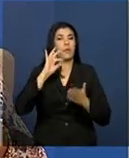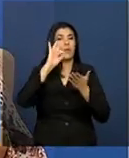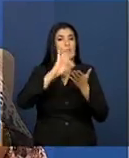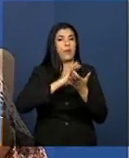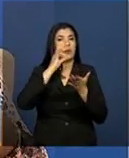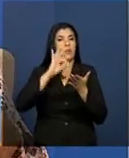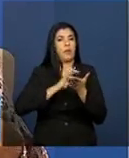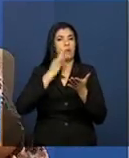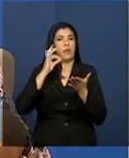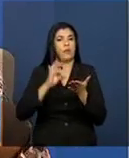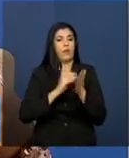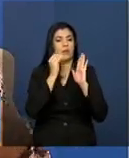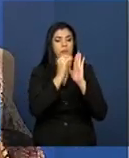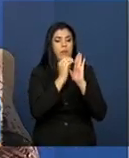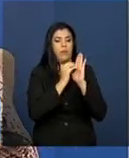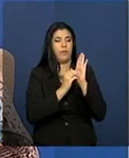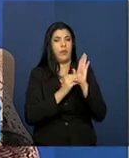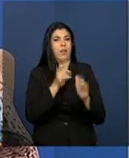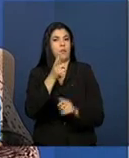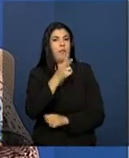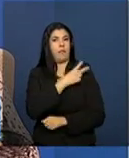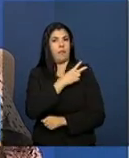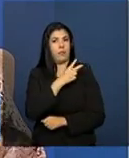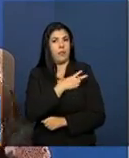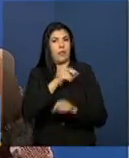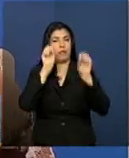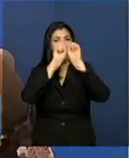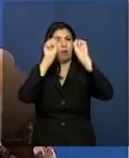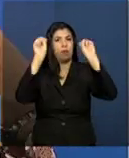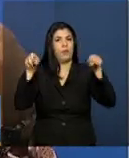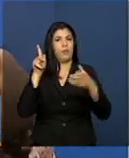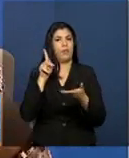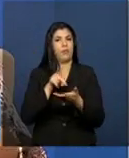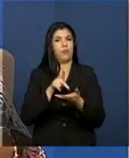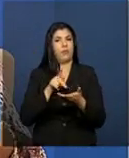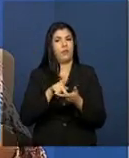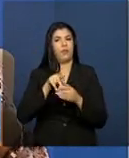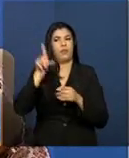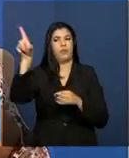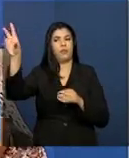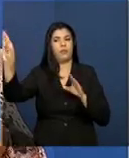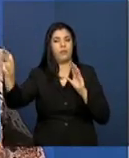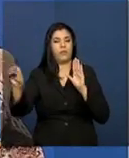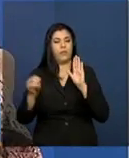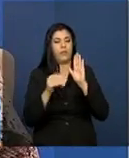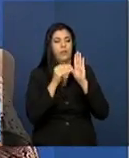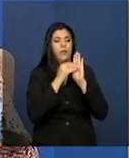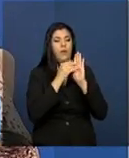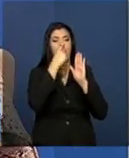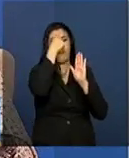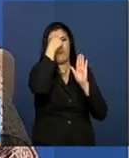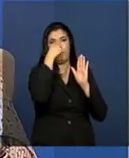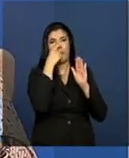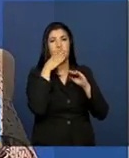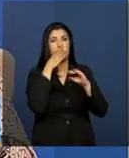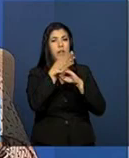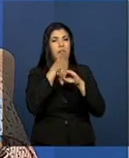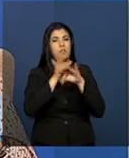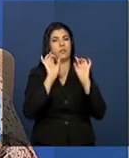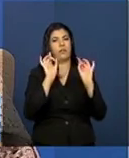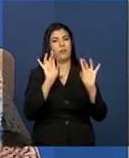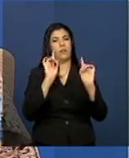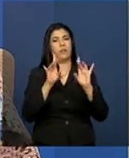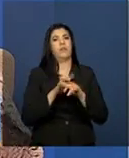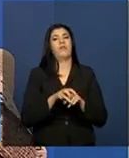técnicos de referência no sistema de autenticação e autorização e lá vincular o perfil para eles para acesso específico ao prontuário